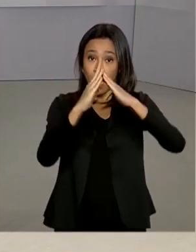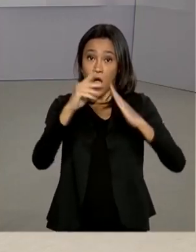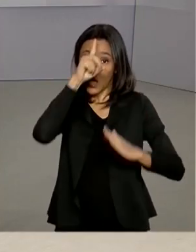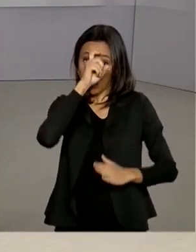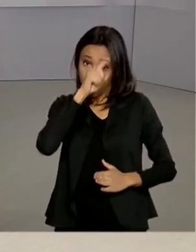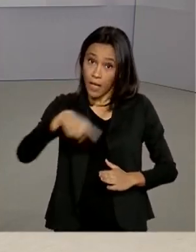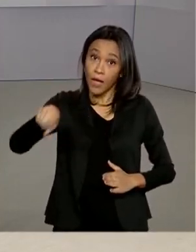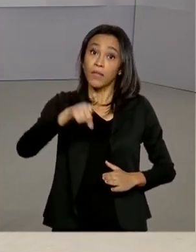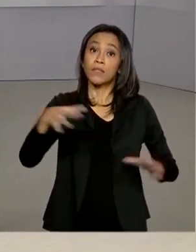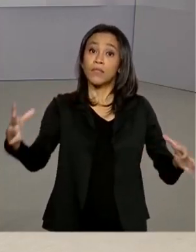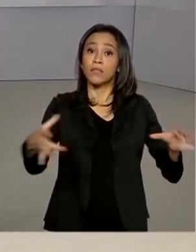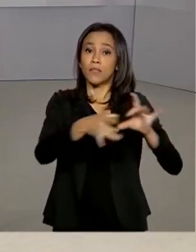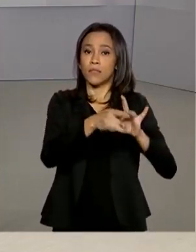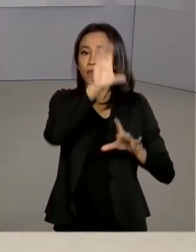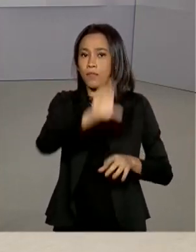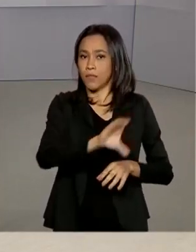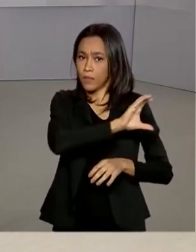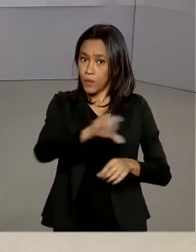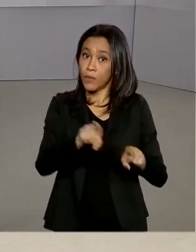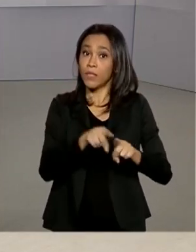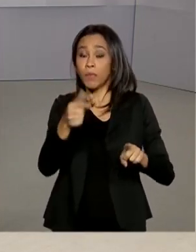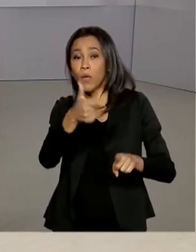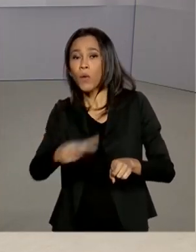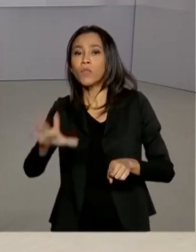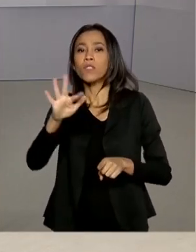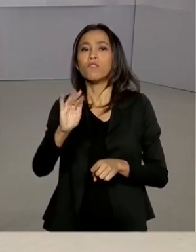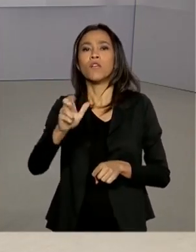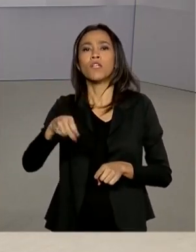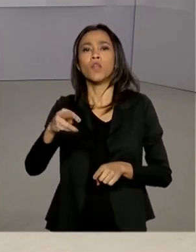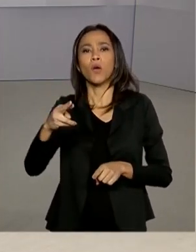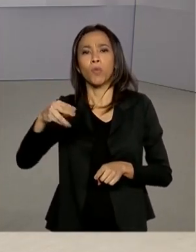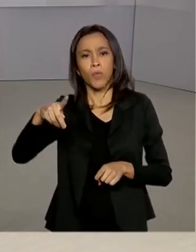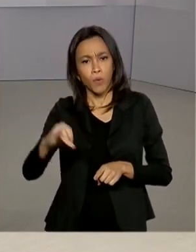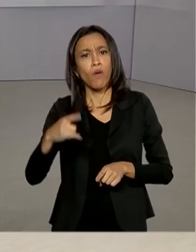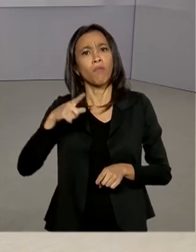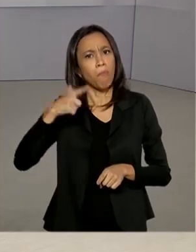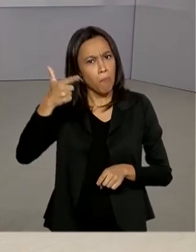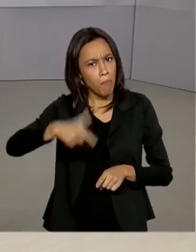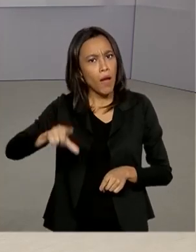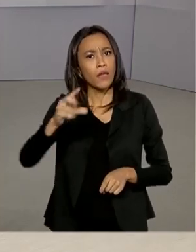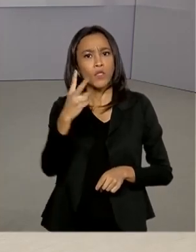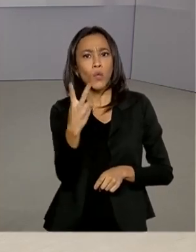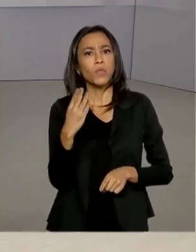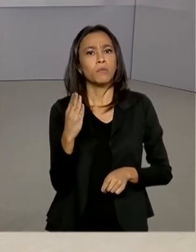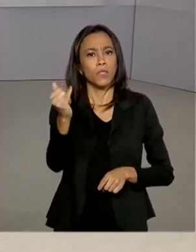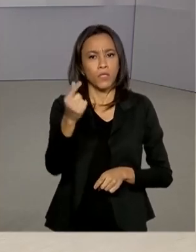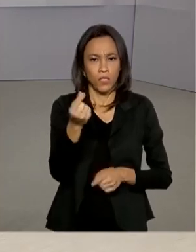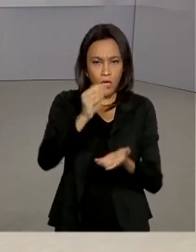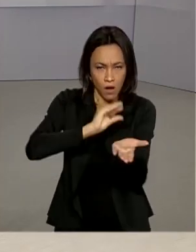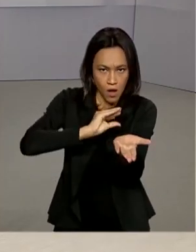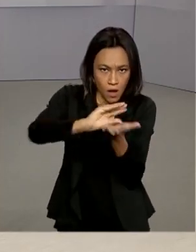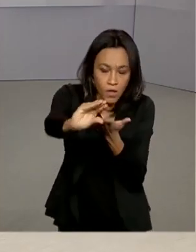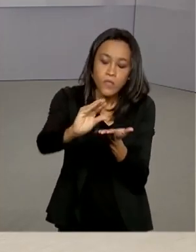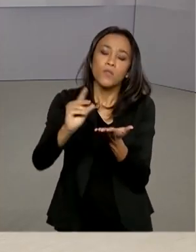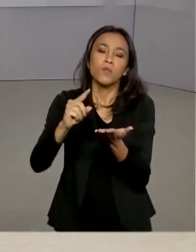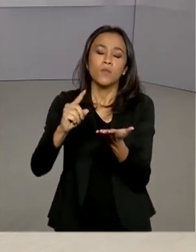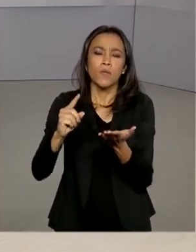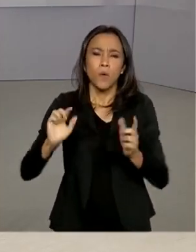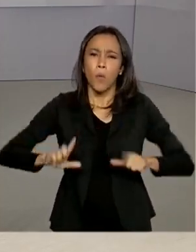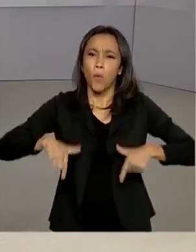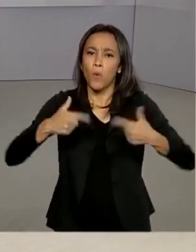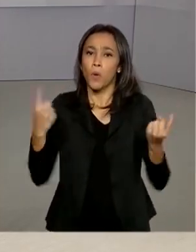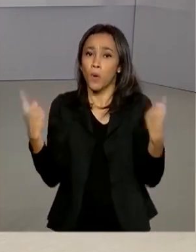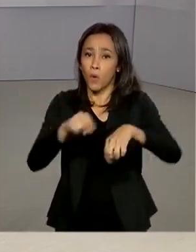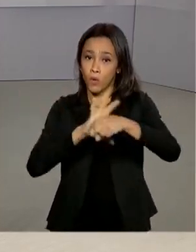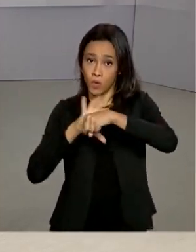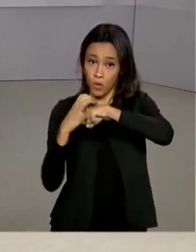Hospitais Filantrópicos vão contar com 2 bilhões de reais do governo federal para ações de combate ao coronavírus. De acordo com a